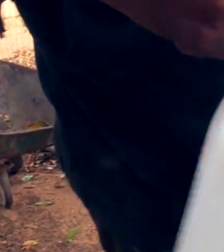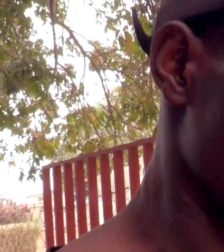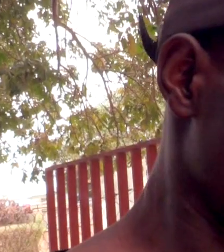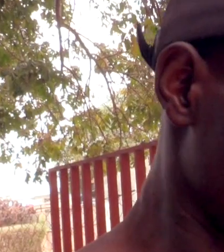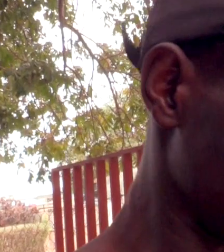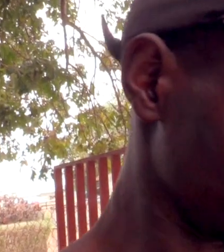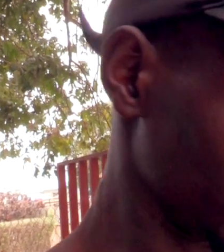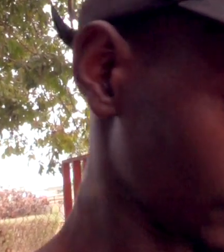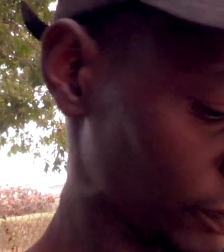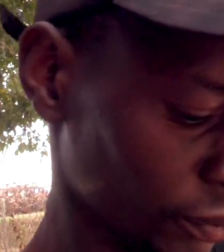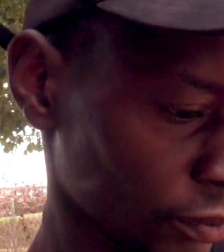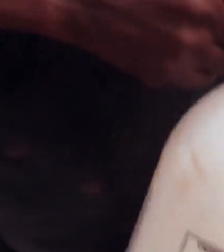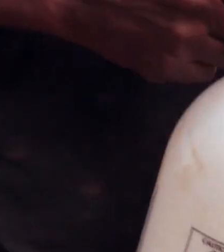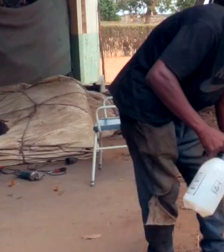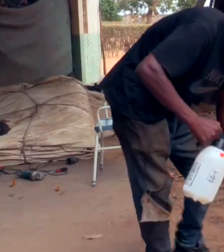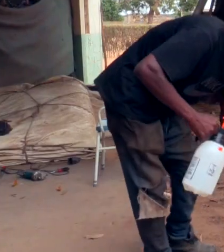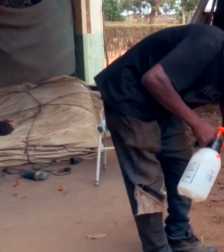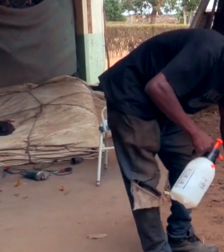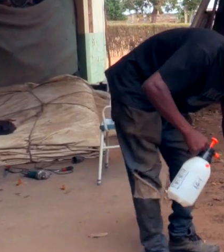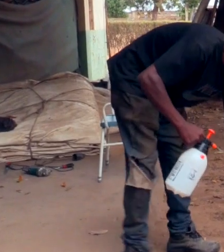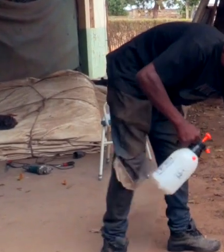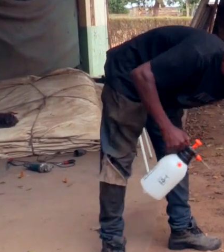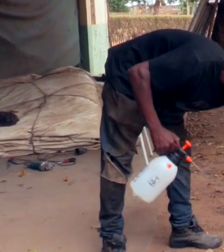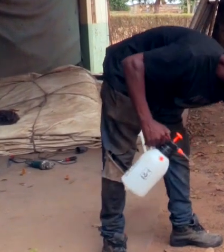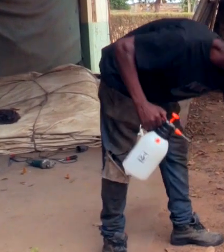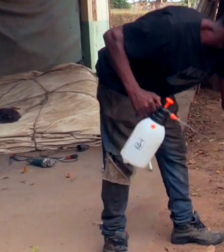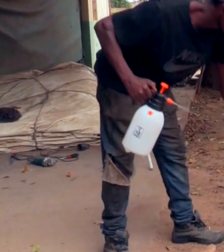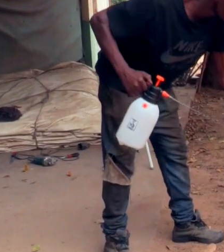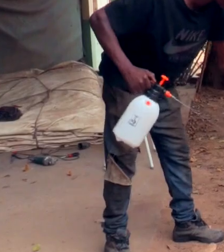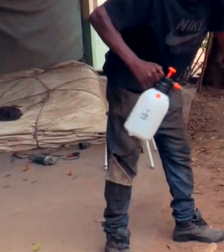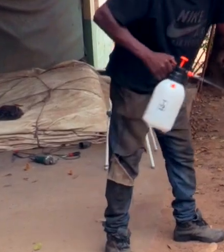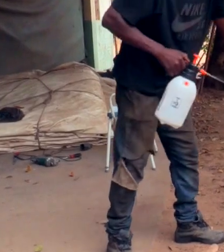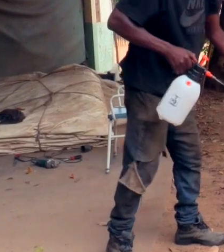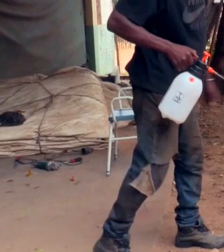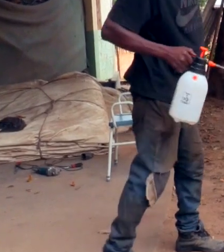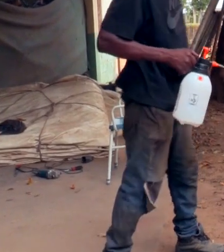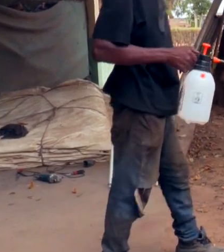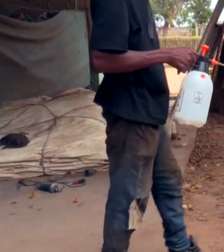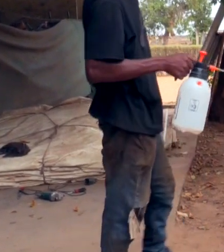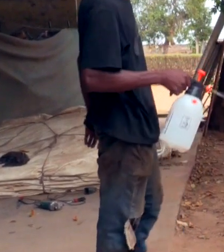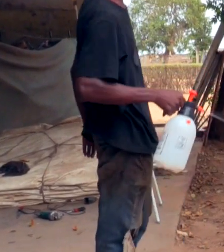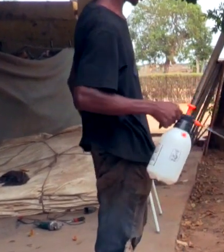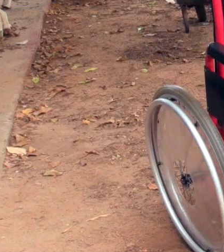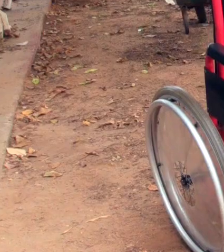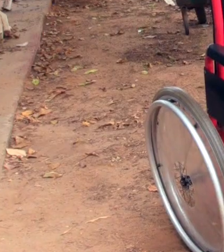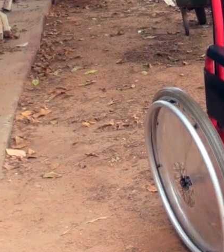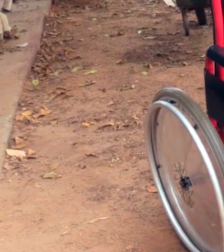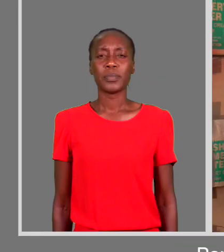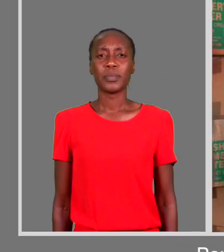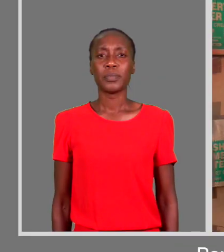Palavra Viva, município de